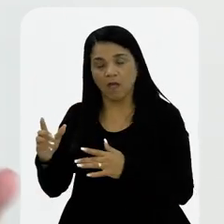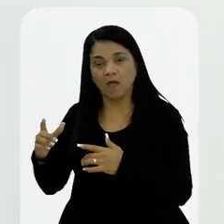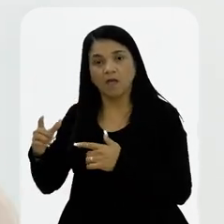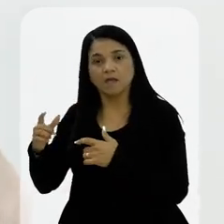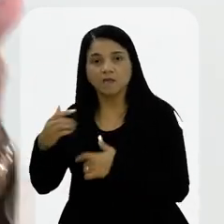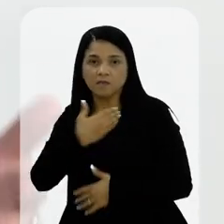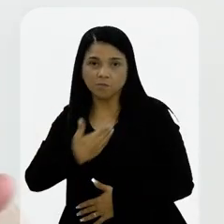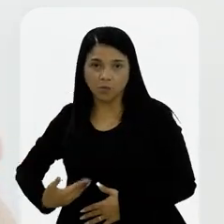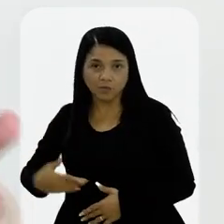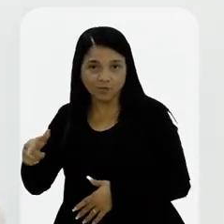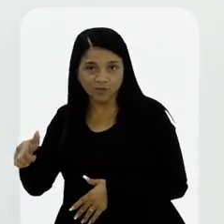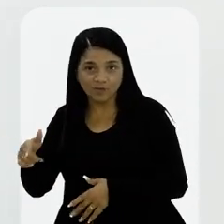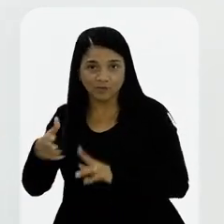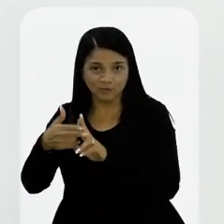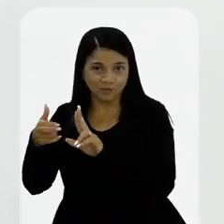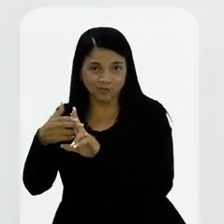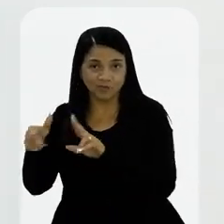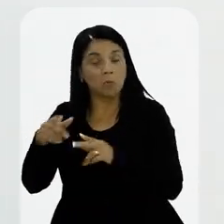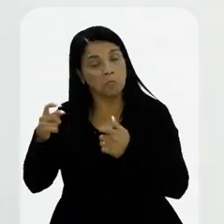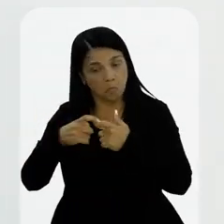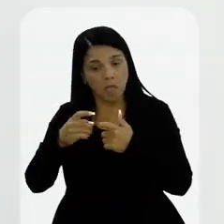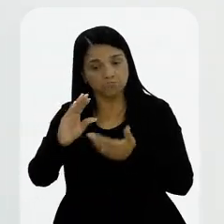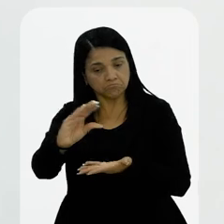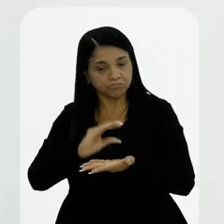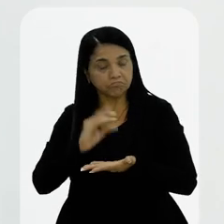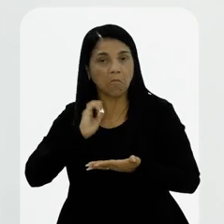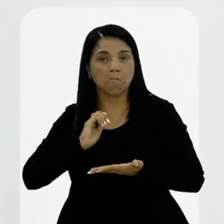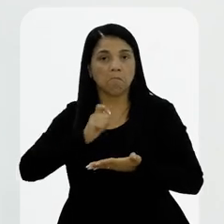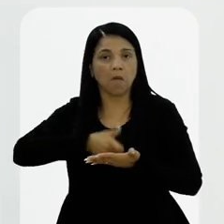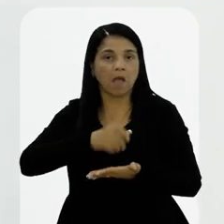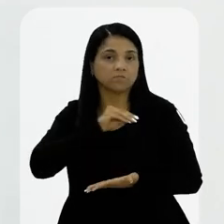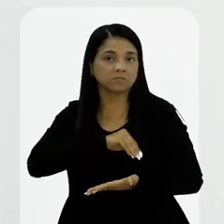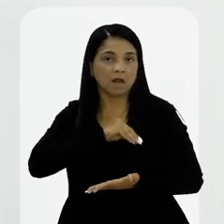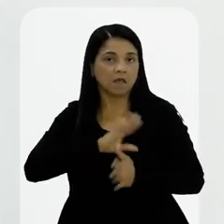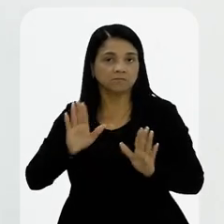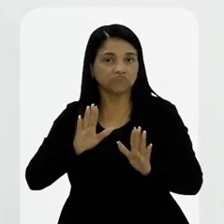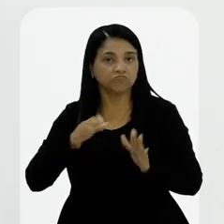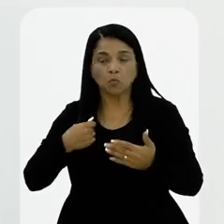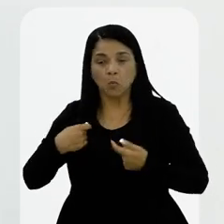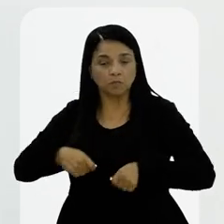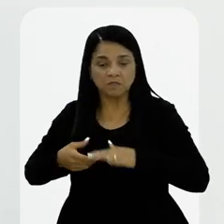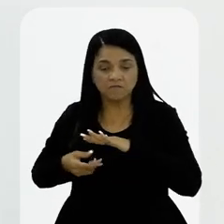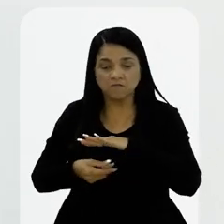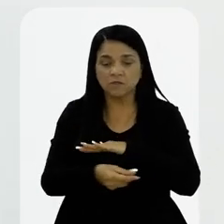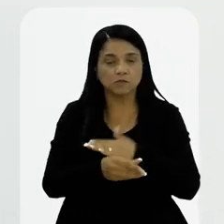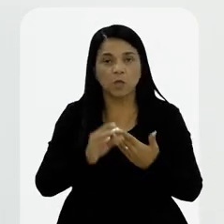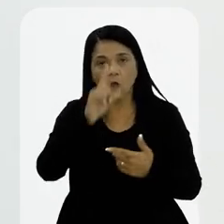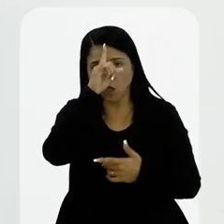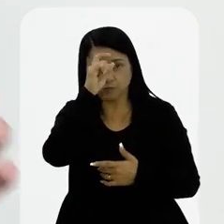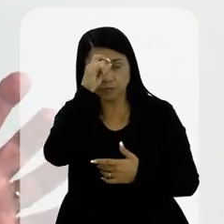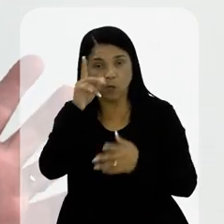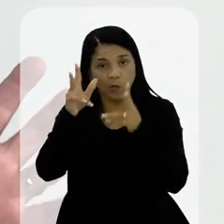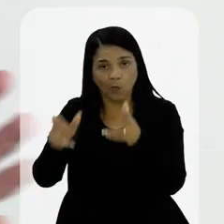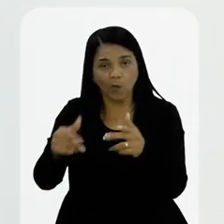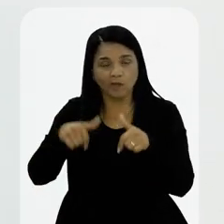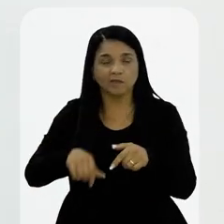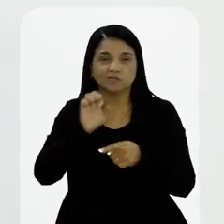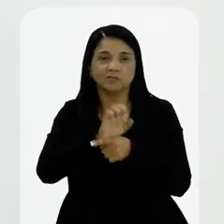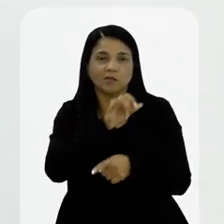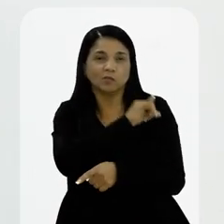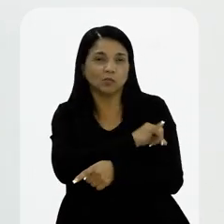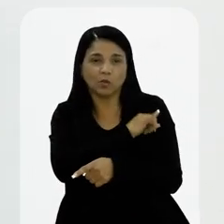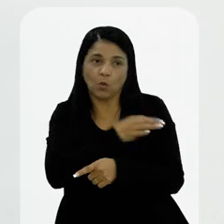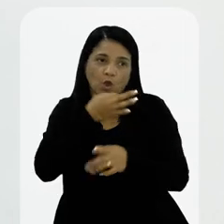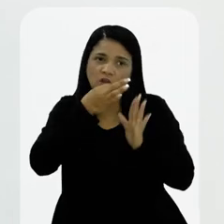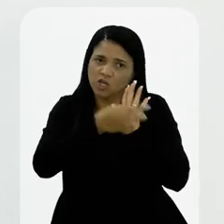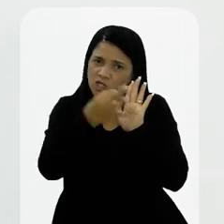médico vai receber por esse trabalho, sem necessariamente o investimento do hospital, como foi feito aqui, por exemplo,